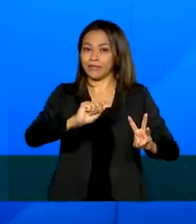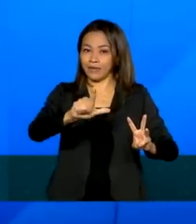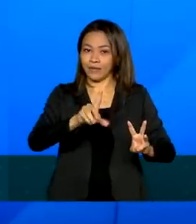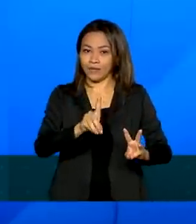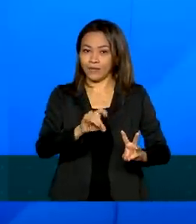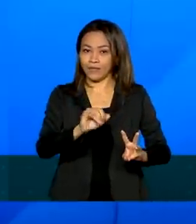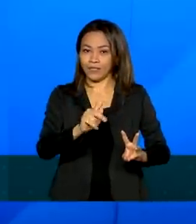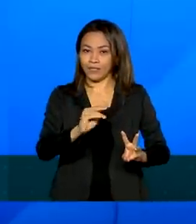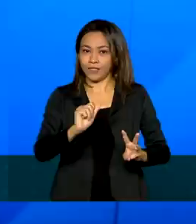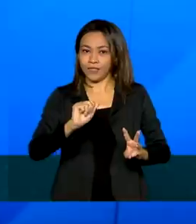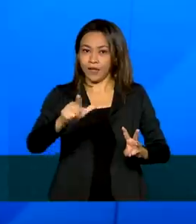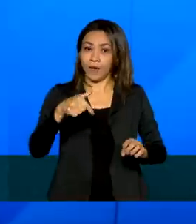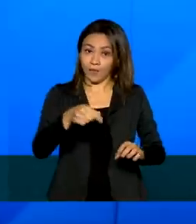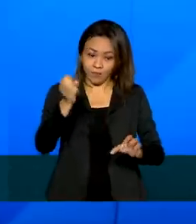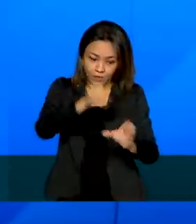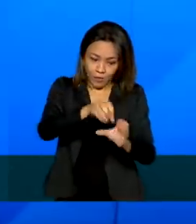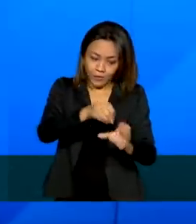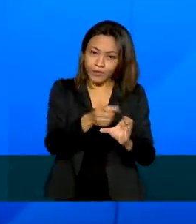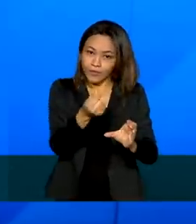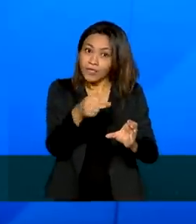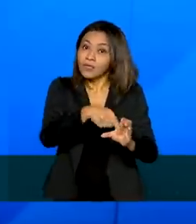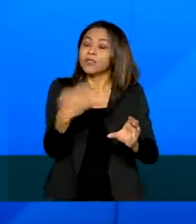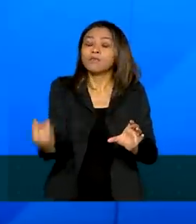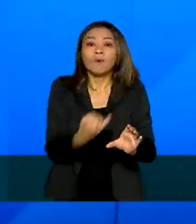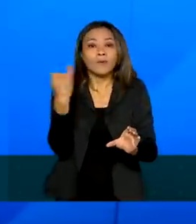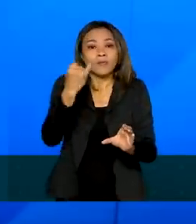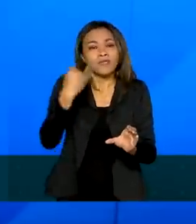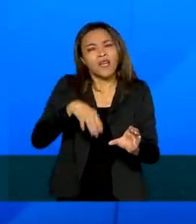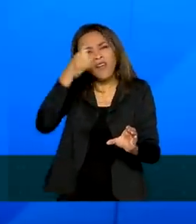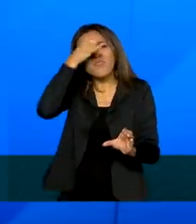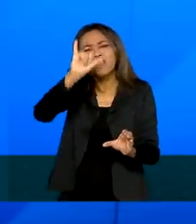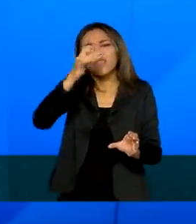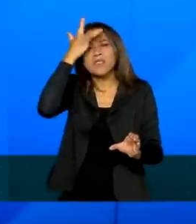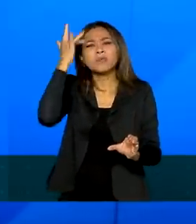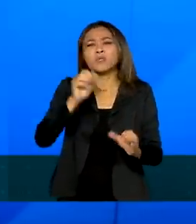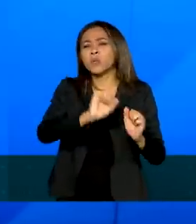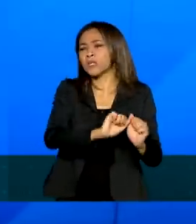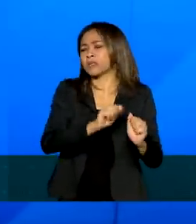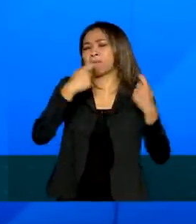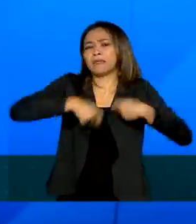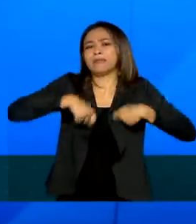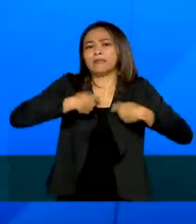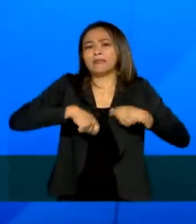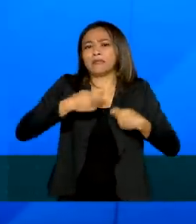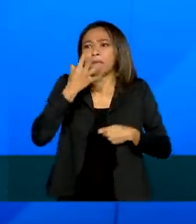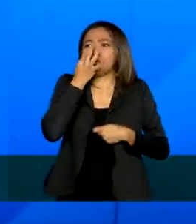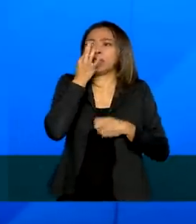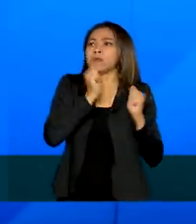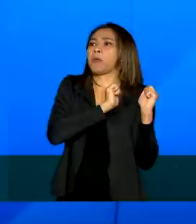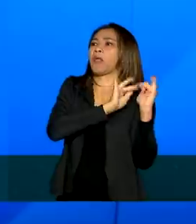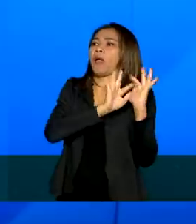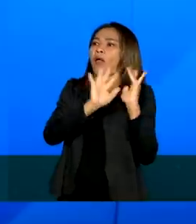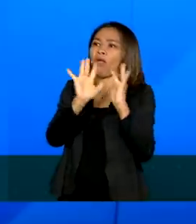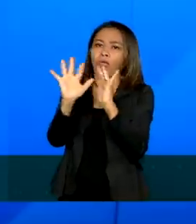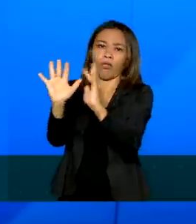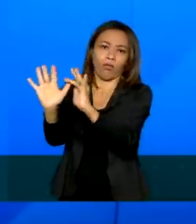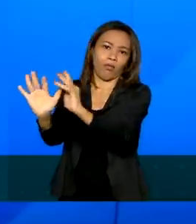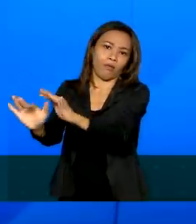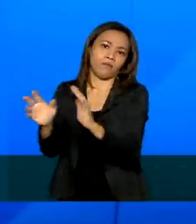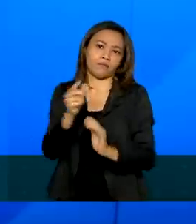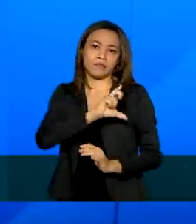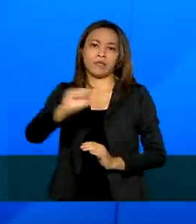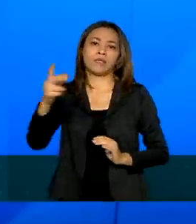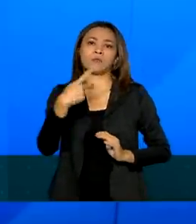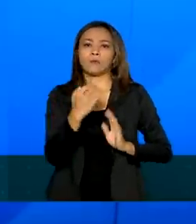muito importante porque ajuda a evitar que as pessoas precisem sair de casa, e as